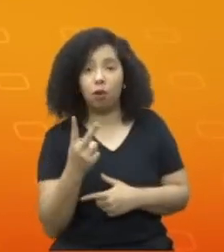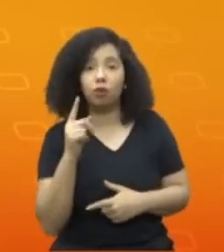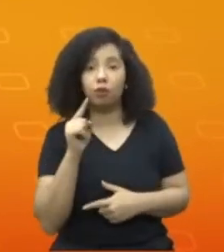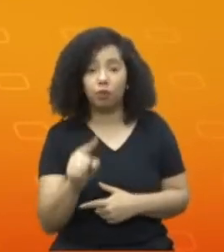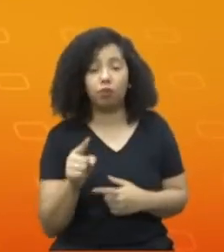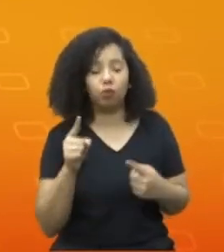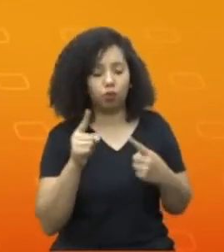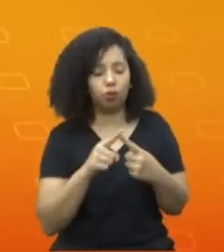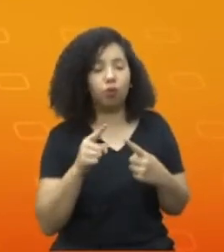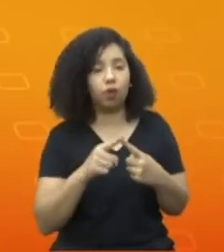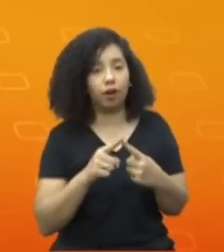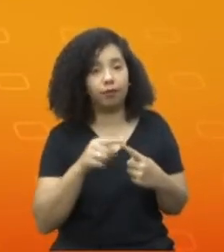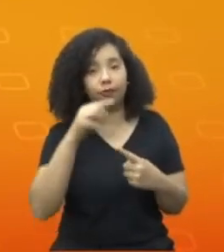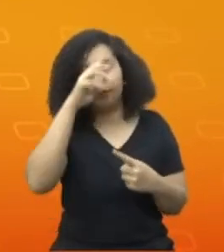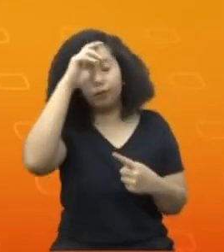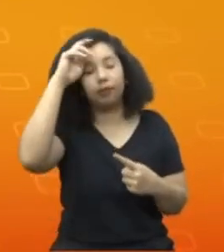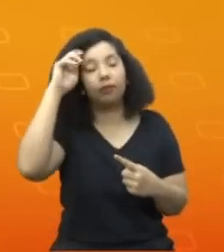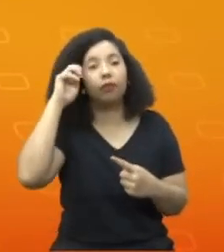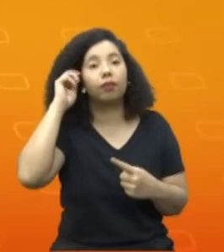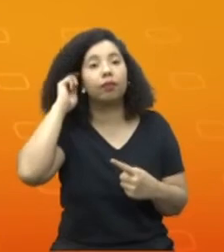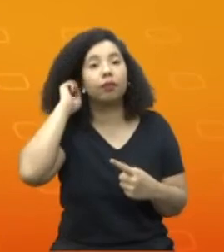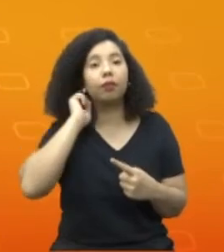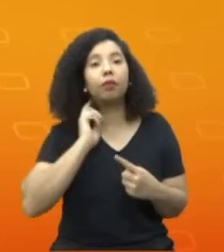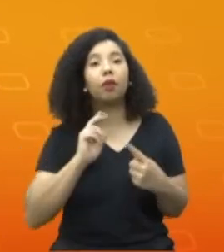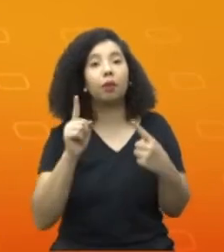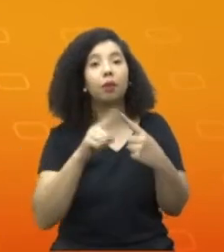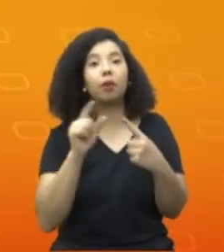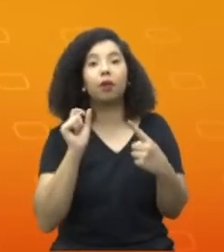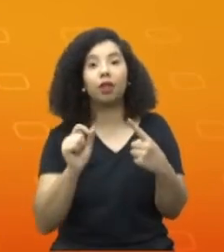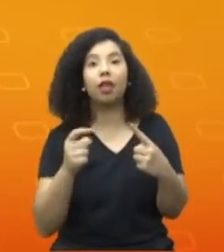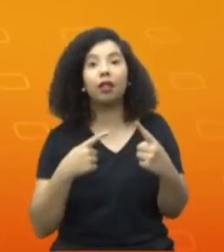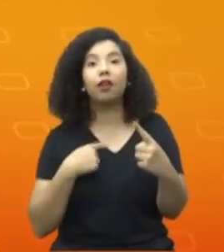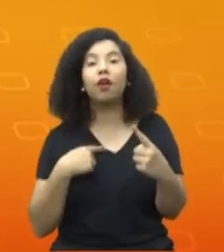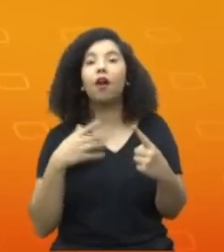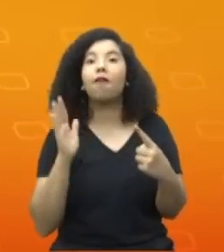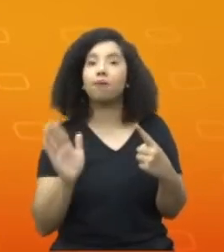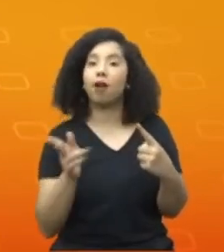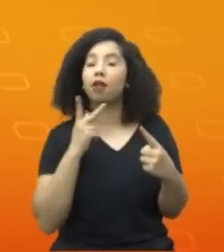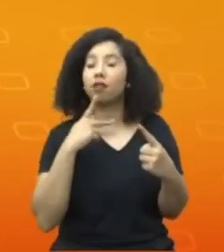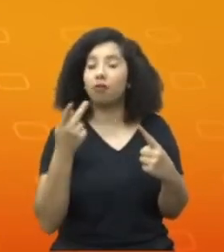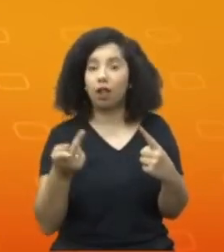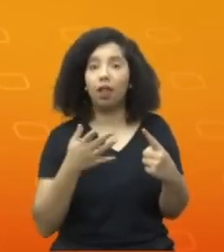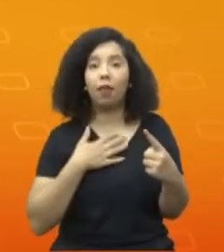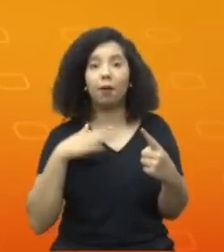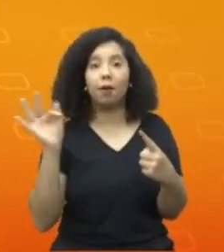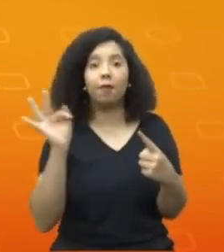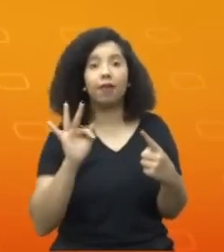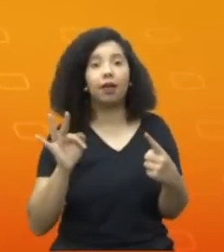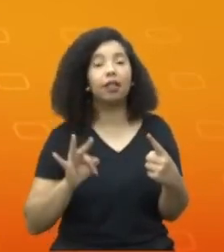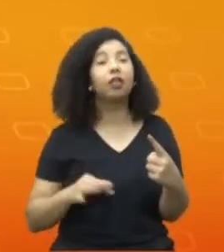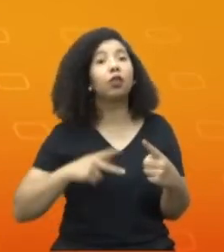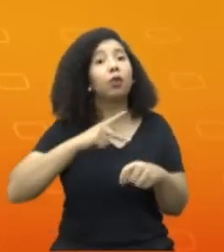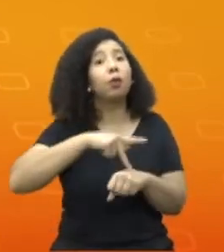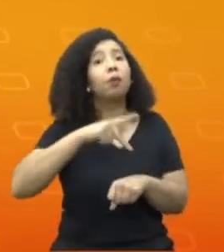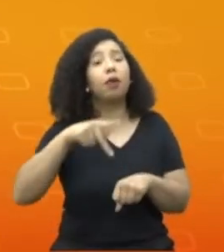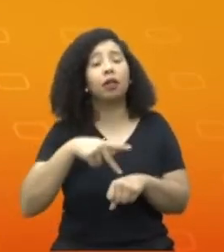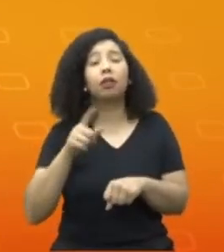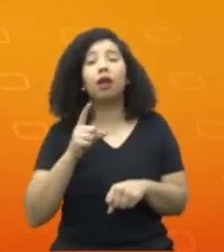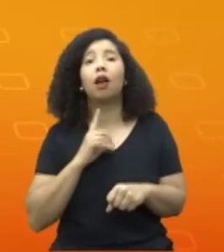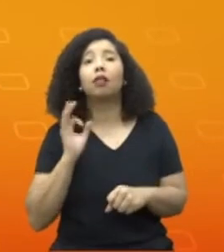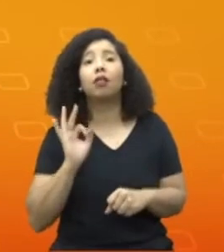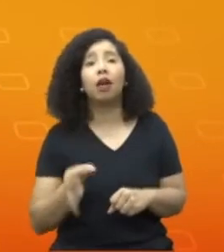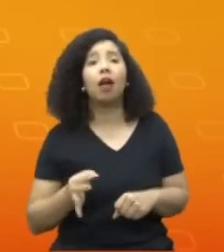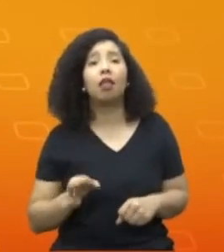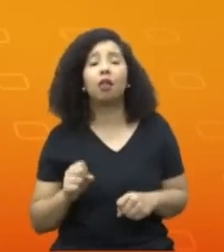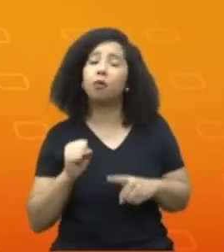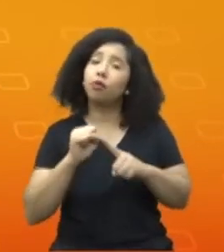O primeiro, da minha felicidade, já falei disso, do país contar com uma